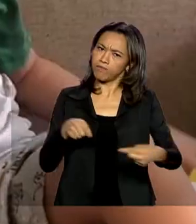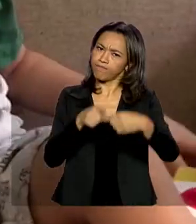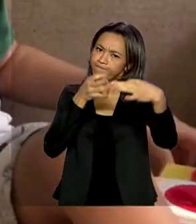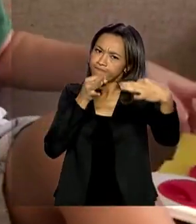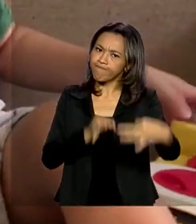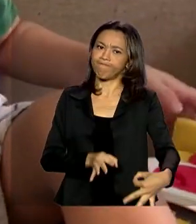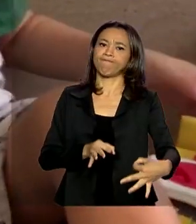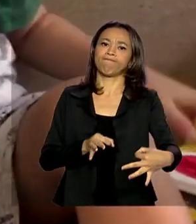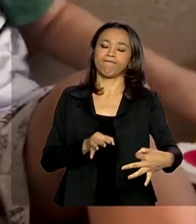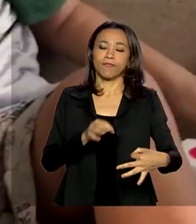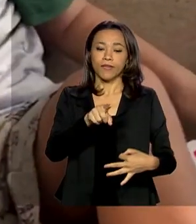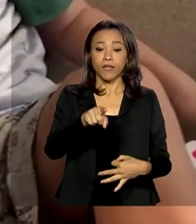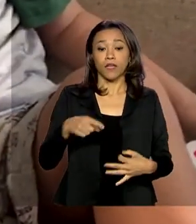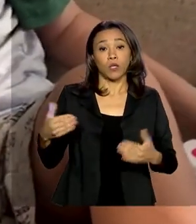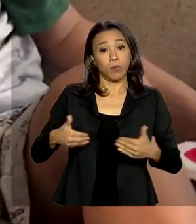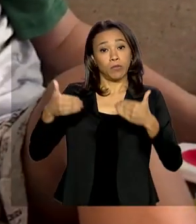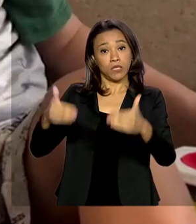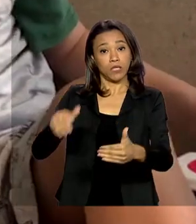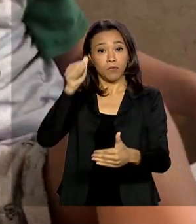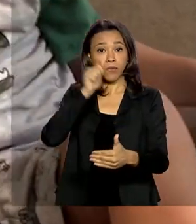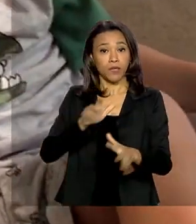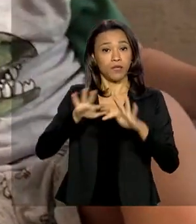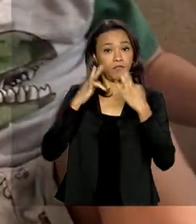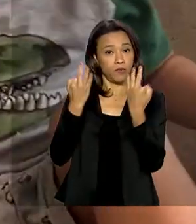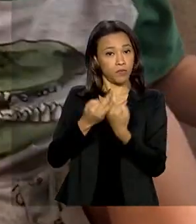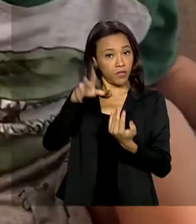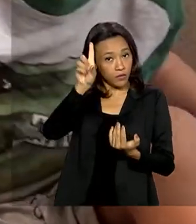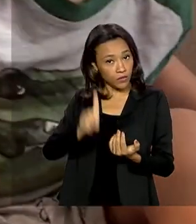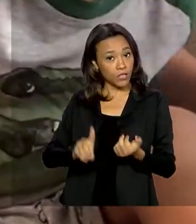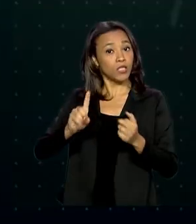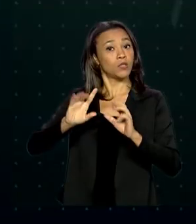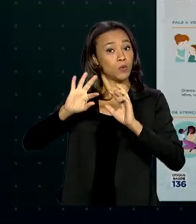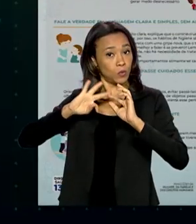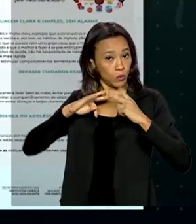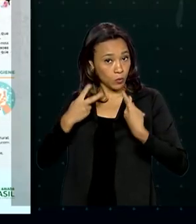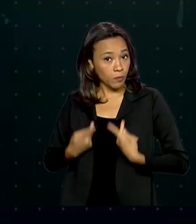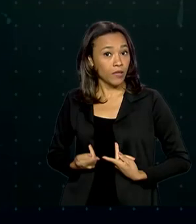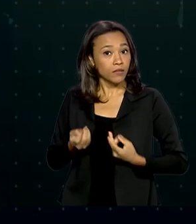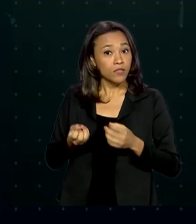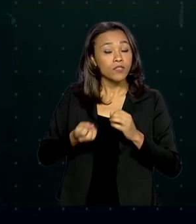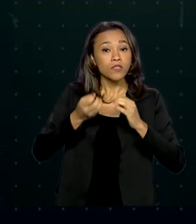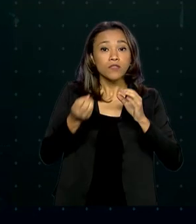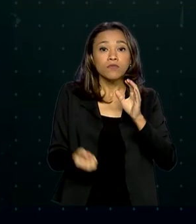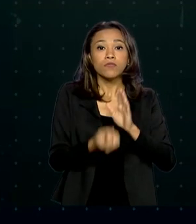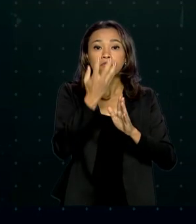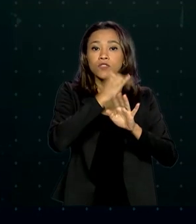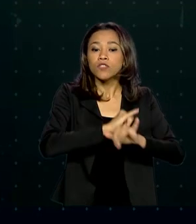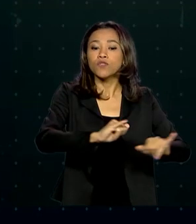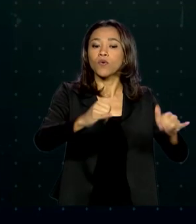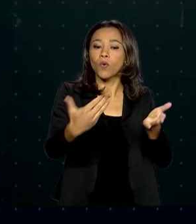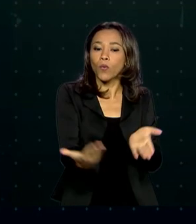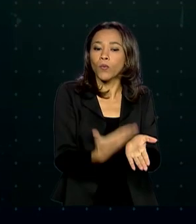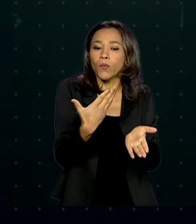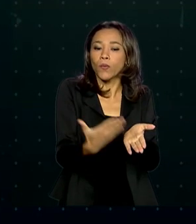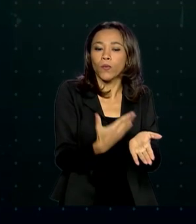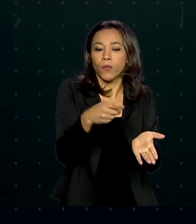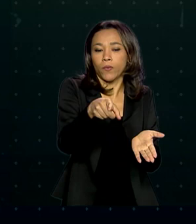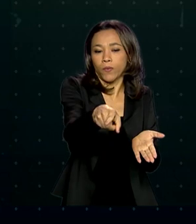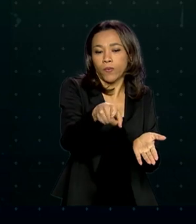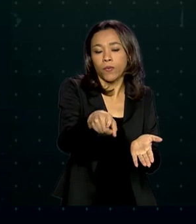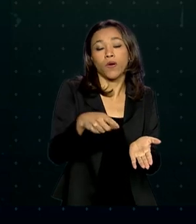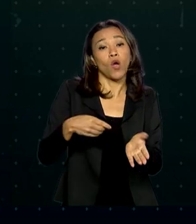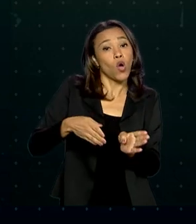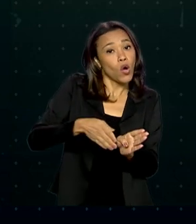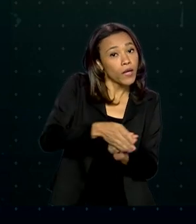o Ministério da Mulher, da Família e dos Direitos Humanos lançou uma cartilha sobre o assunto. Ela sugere aos